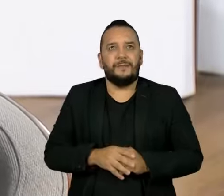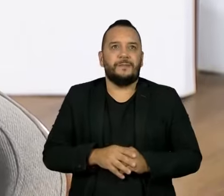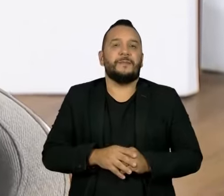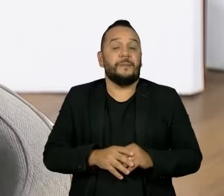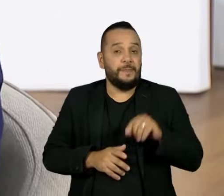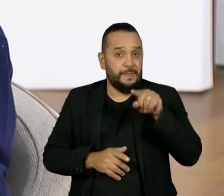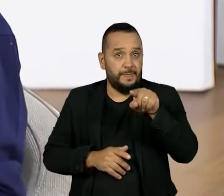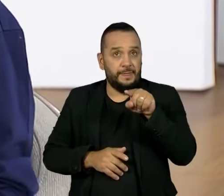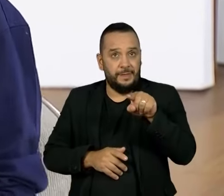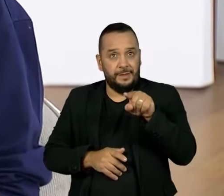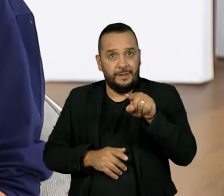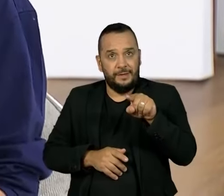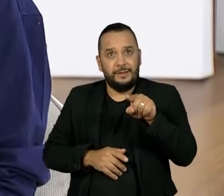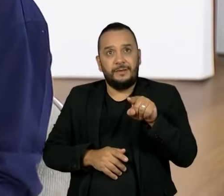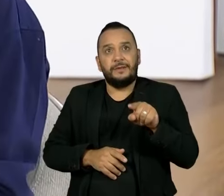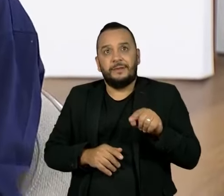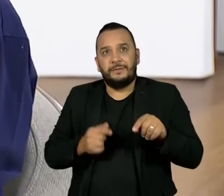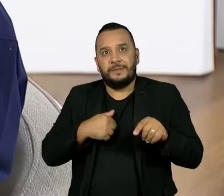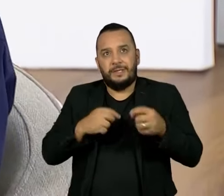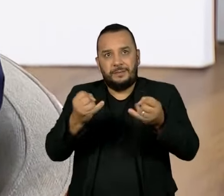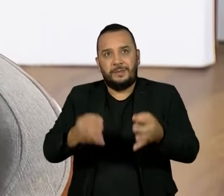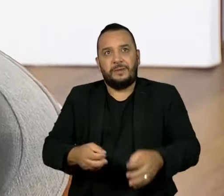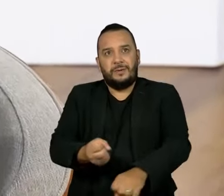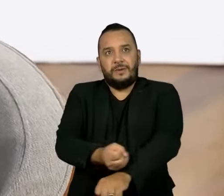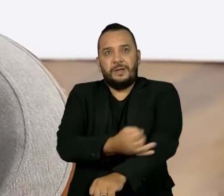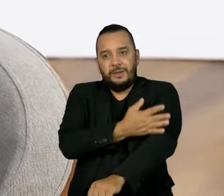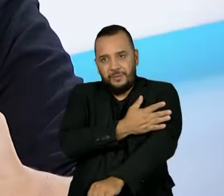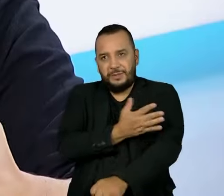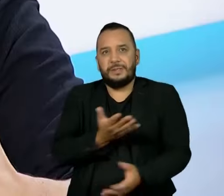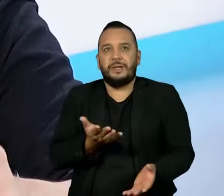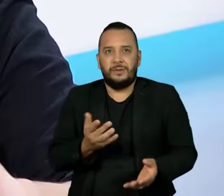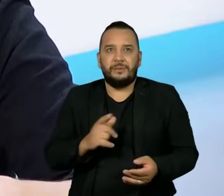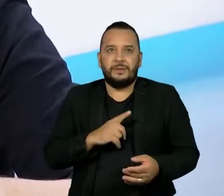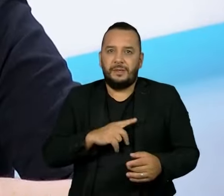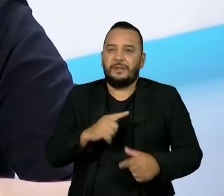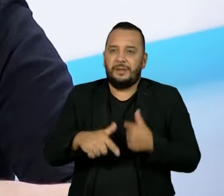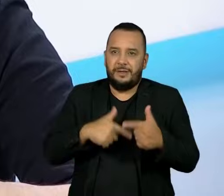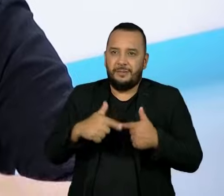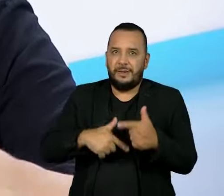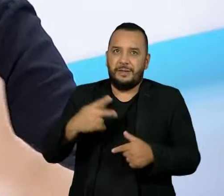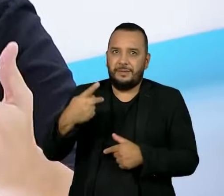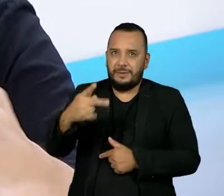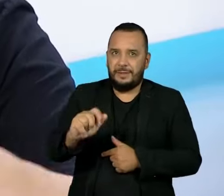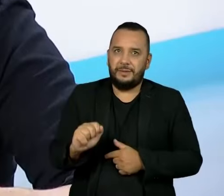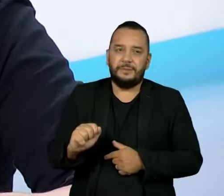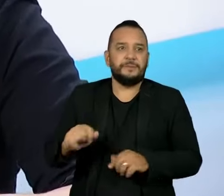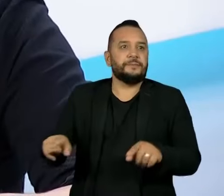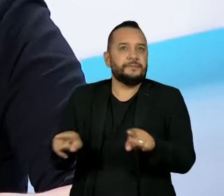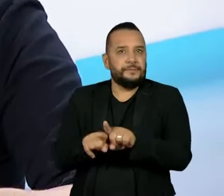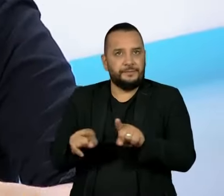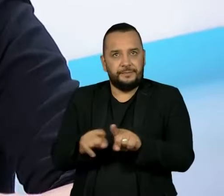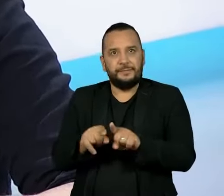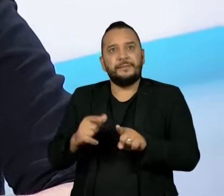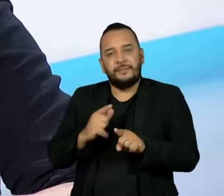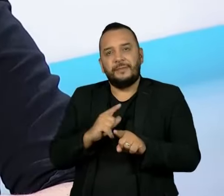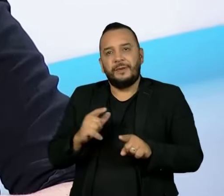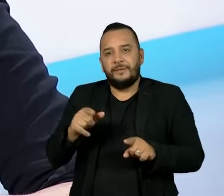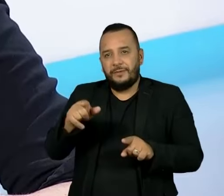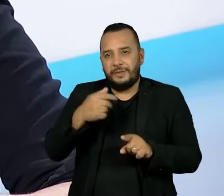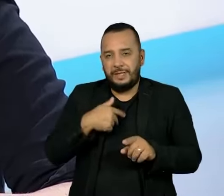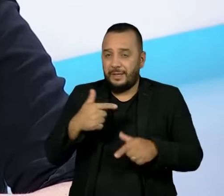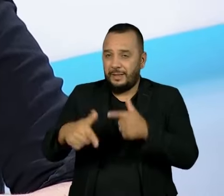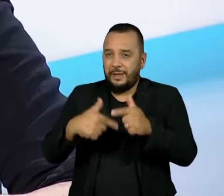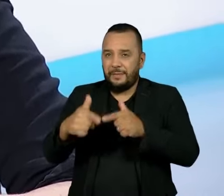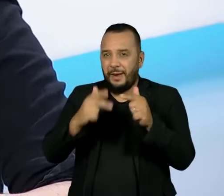Pegando o carona nisso da emoção que entra no trabalho e desse envolvimento tão profundo com uma